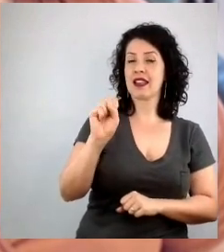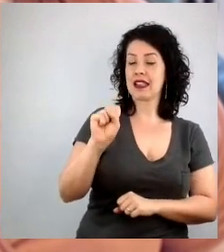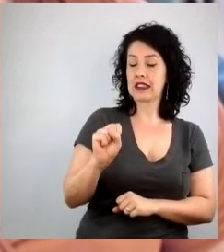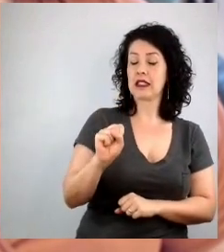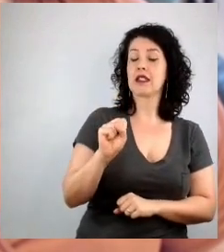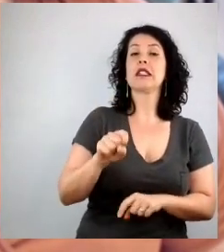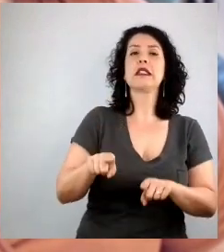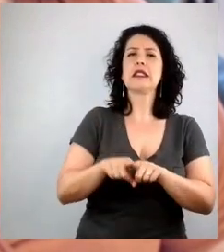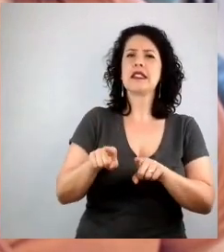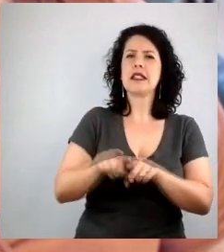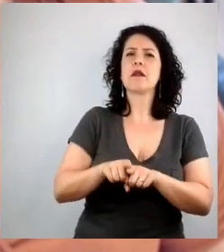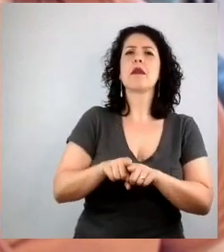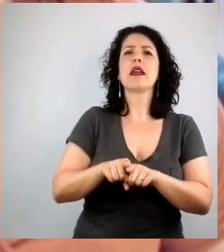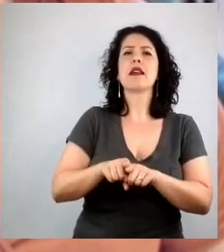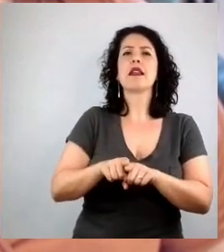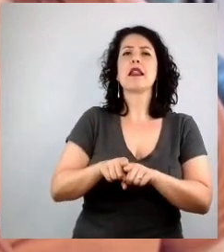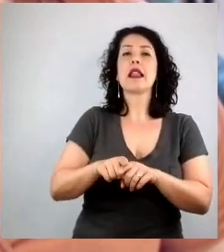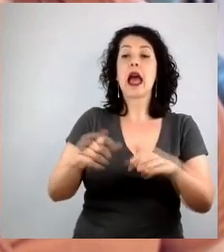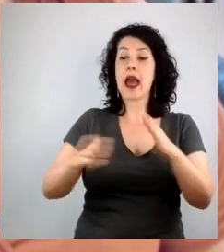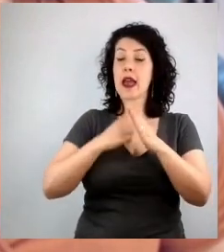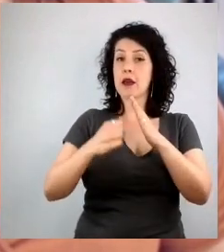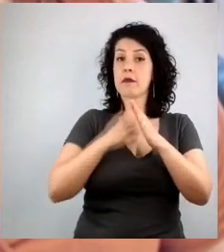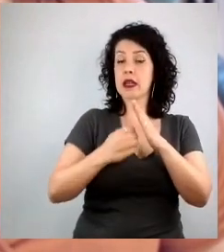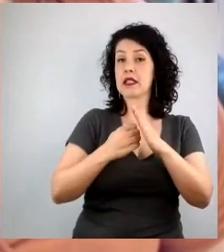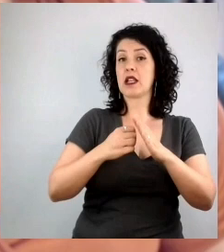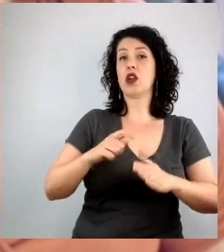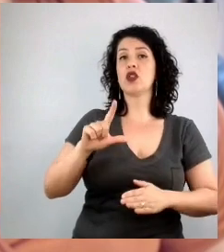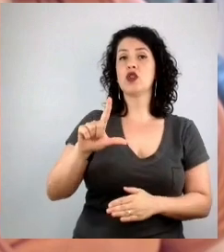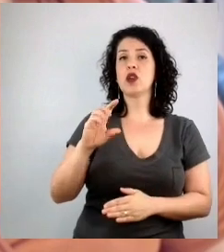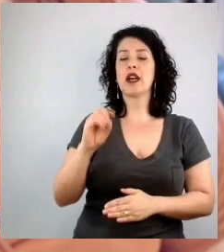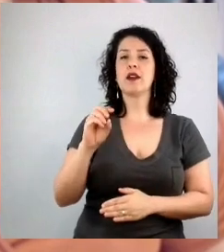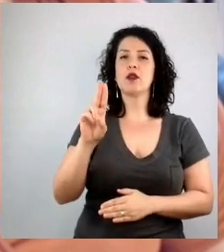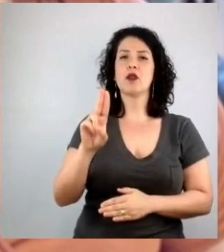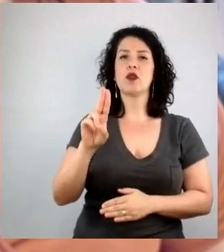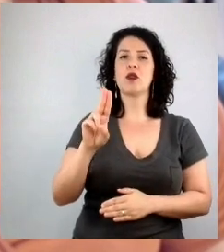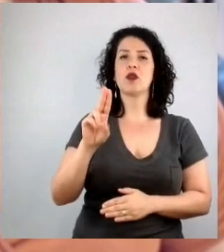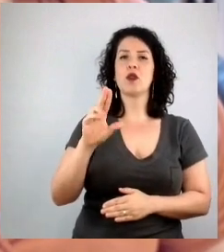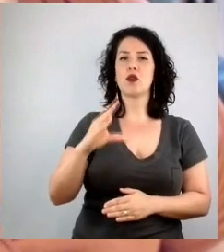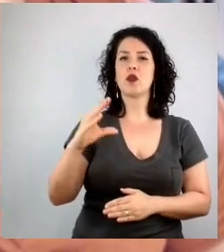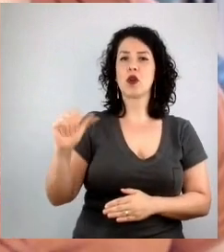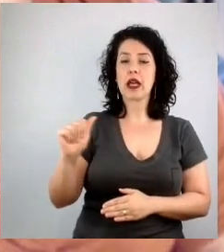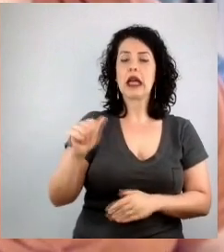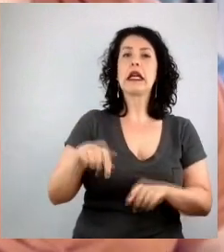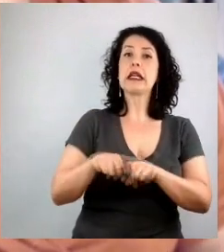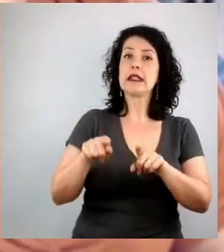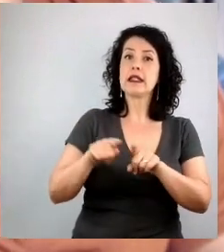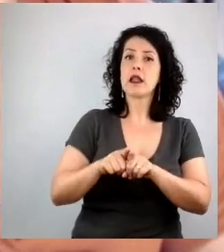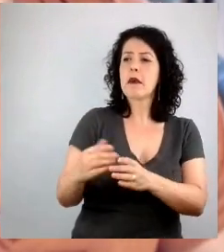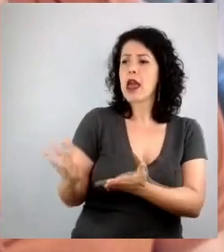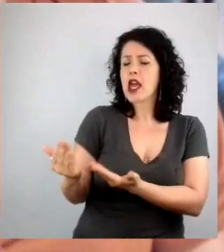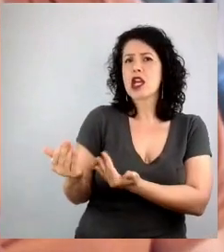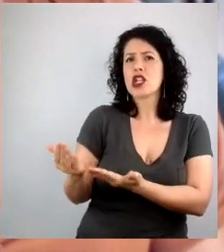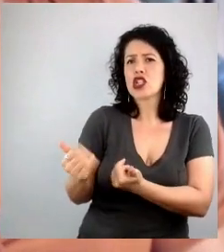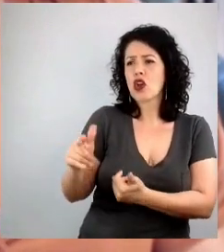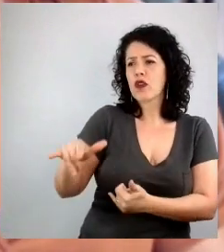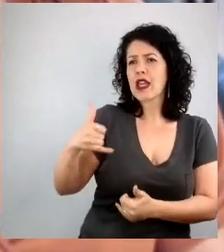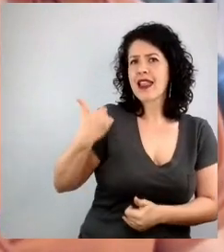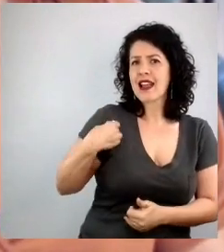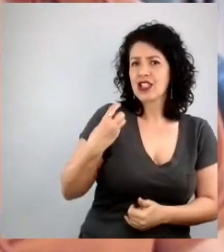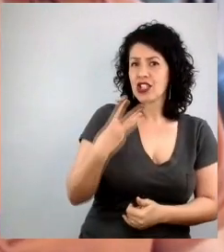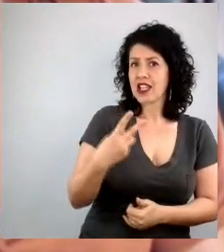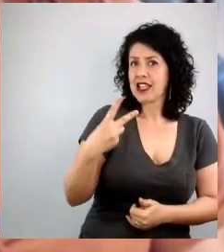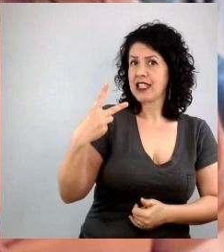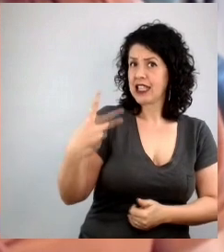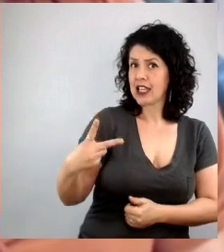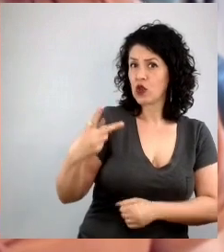LODUCA, e foi a mais jovem mulher a se tornar diretora da LOE, aos 32 anos. Eita,